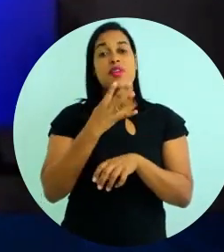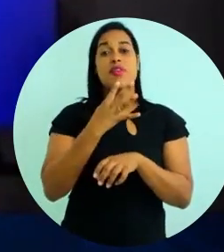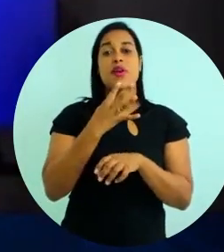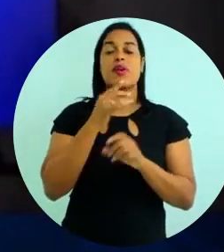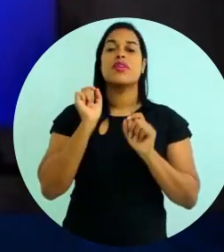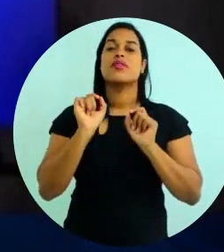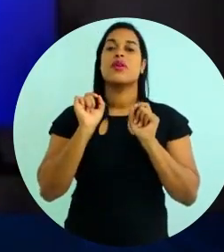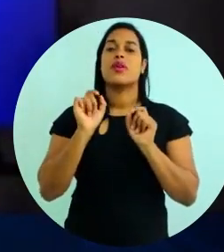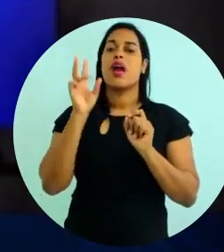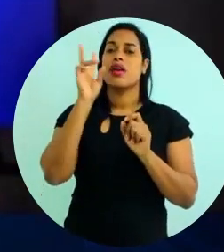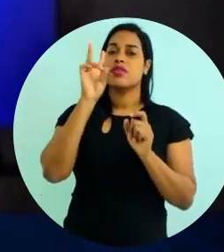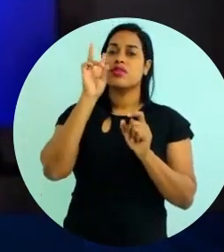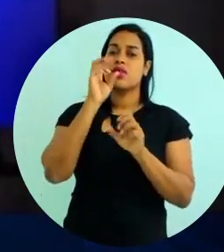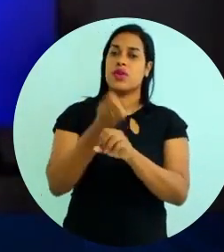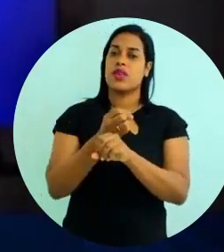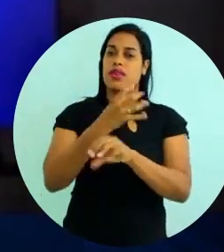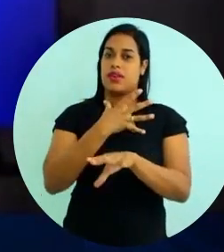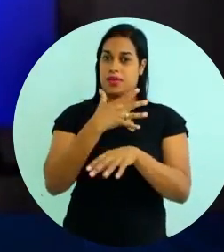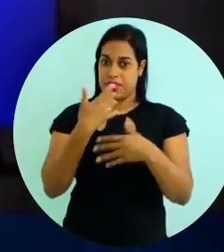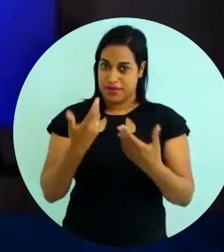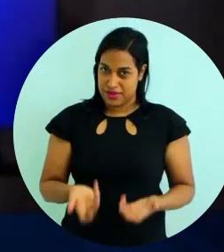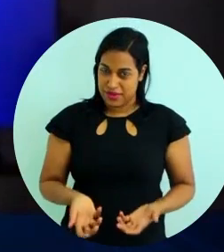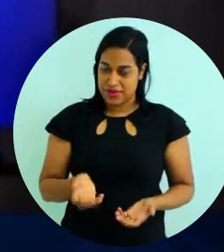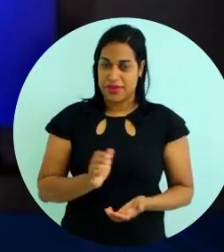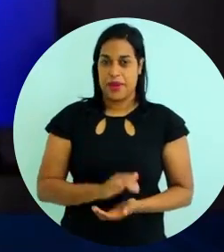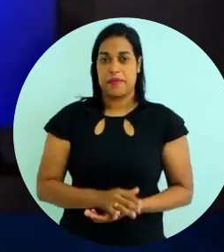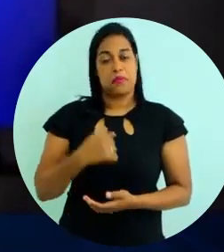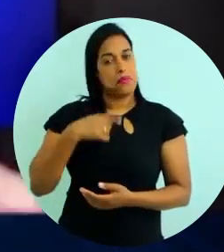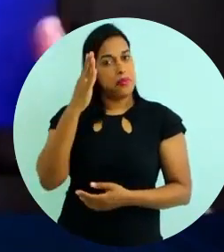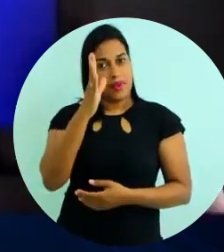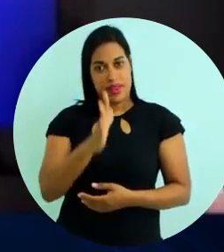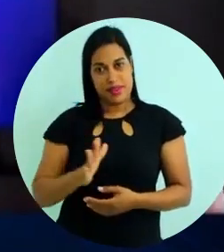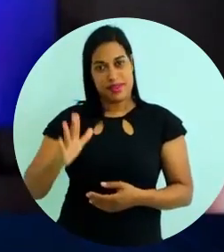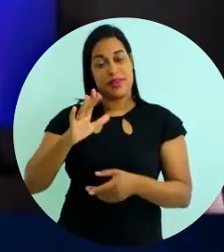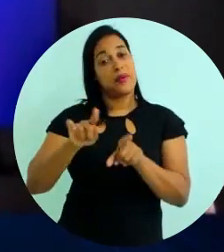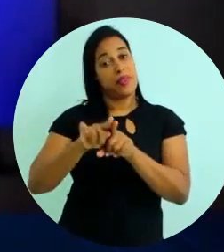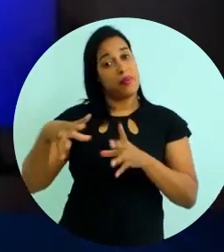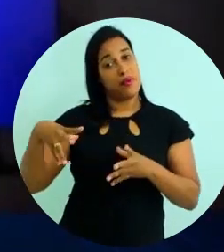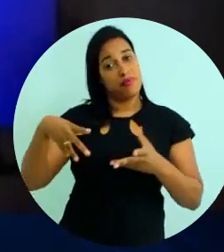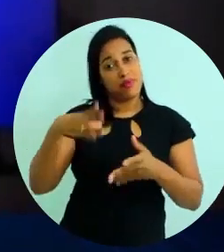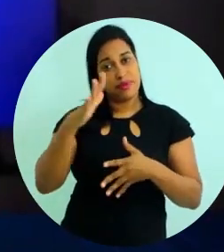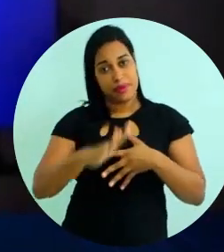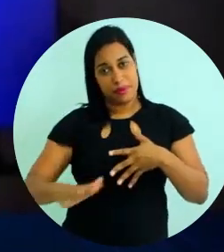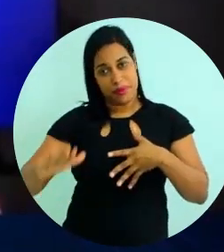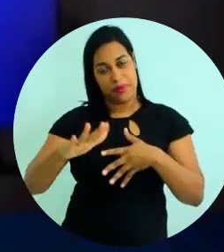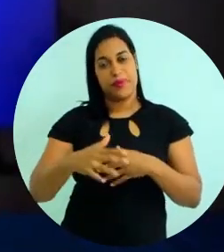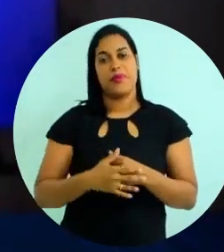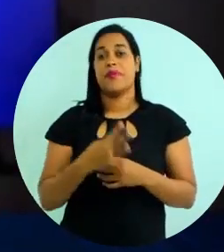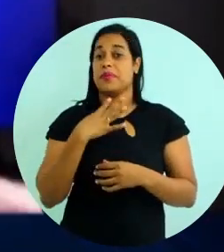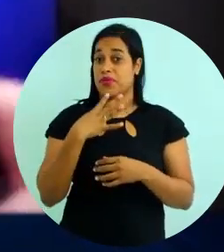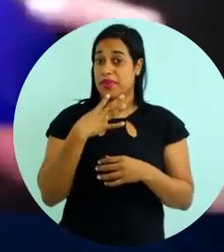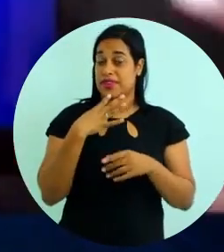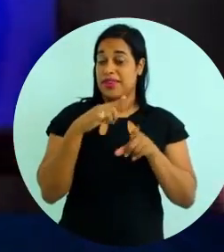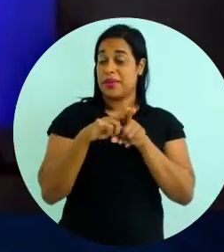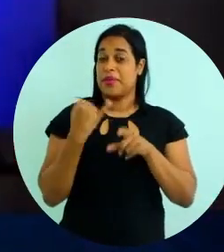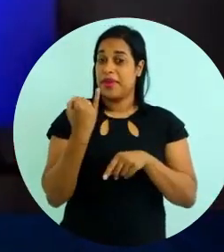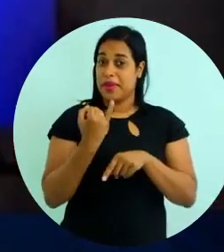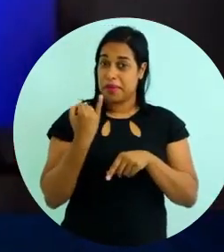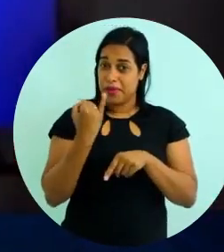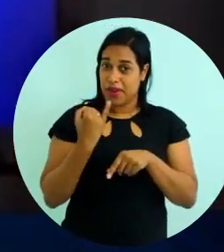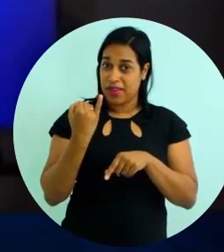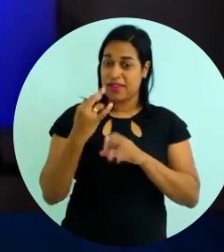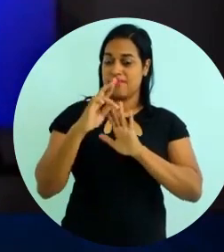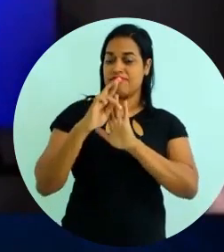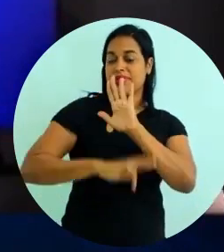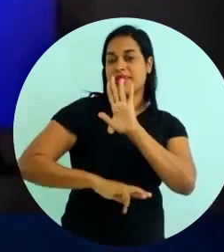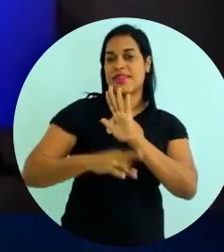vai conhecer um pouco da história da educação à distância, tanto no Brasil quanto no mundo. A gente vai conhecer também a importância